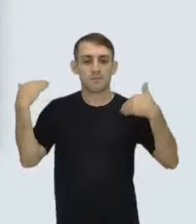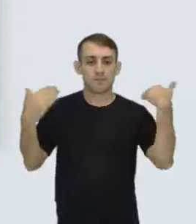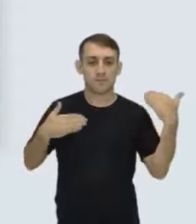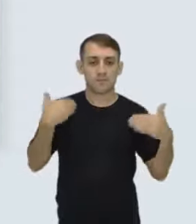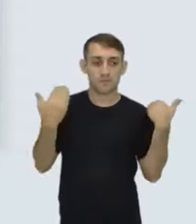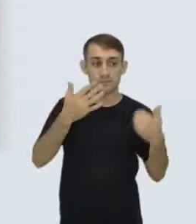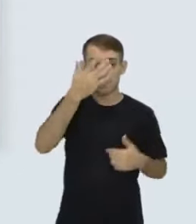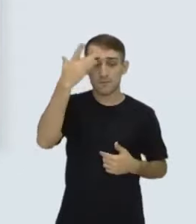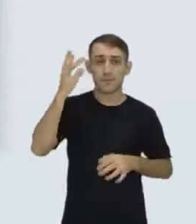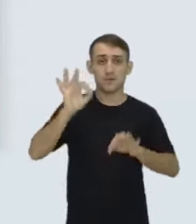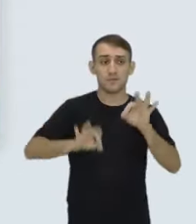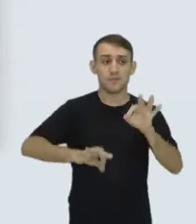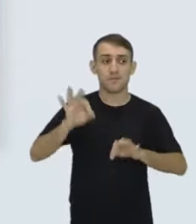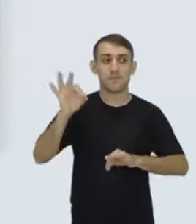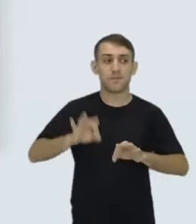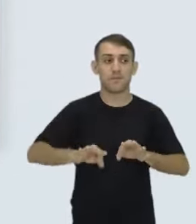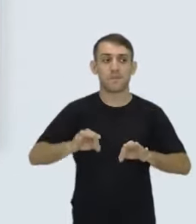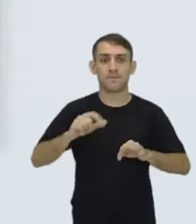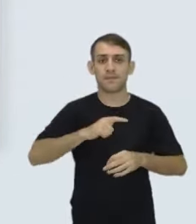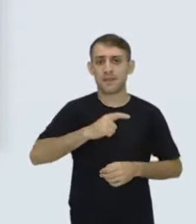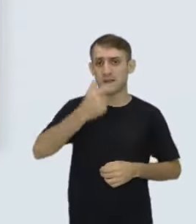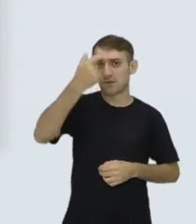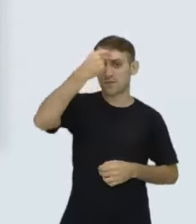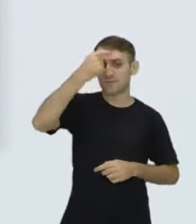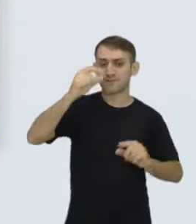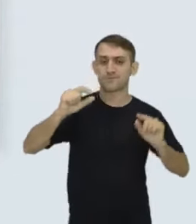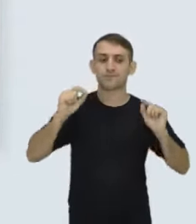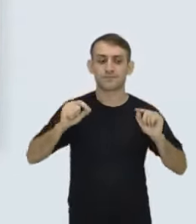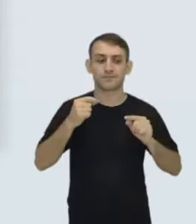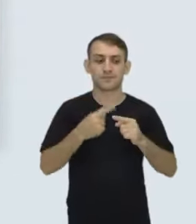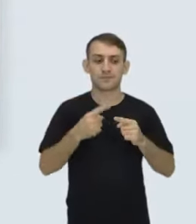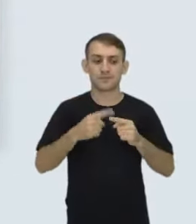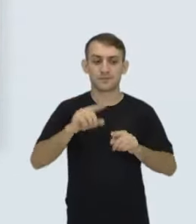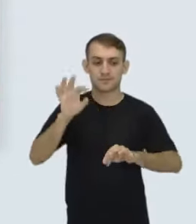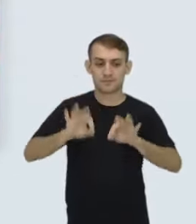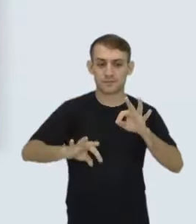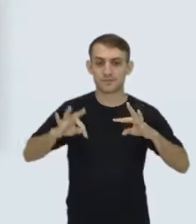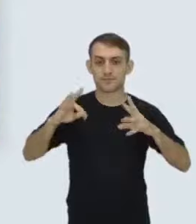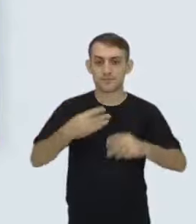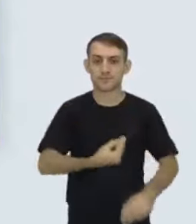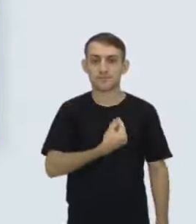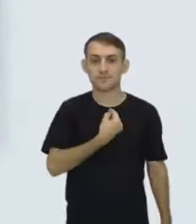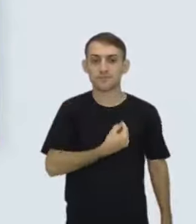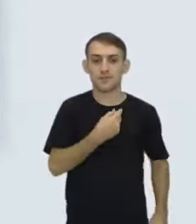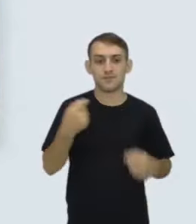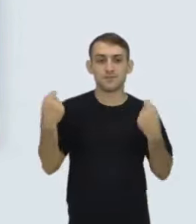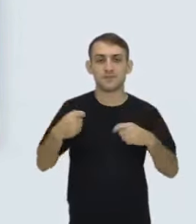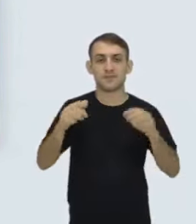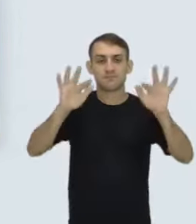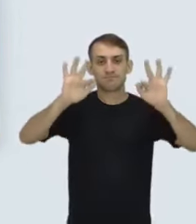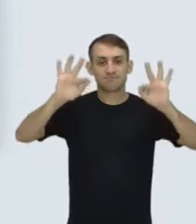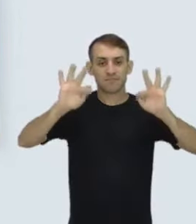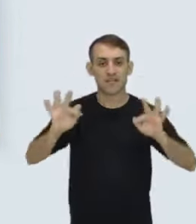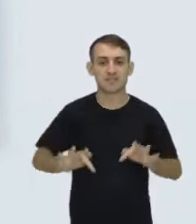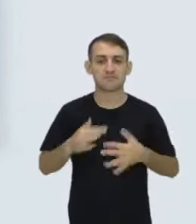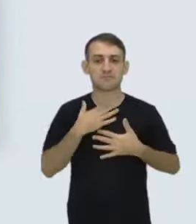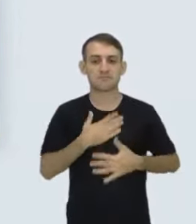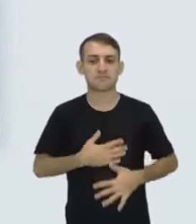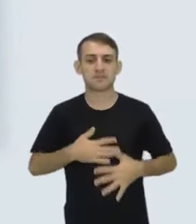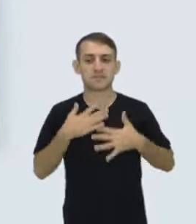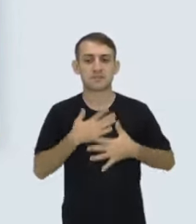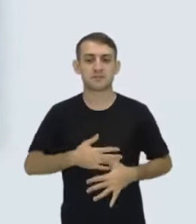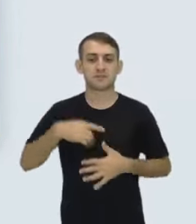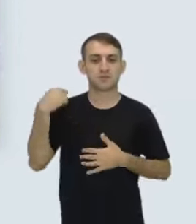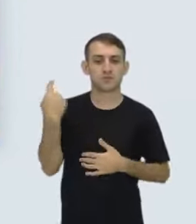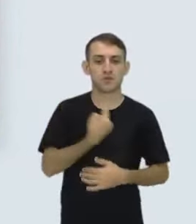pessoa organizada, ela tem plena consciência disso, sabe? Porque a organização da sua vida tem que te deixar mais feliz, mais tranquilo, tem que te